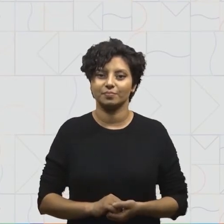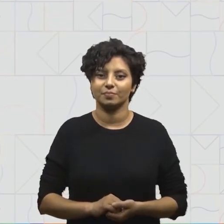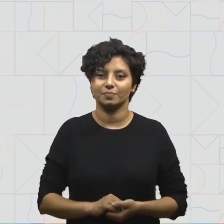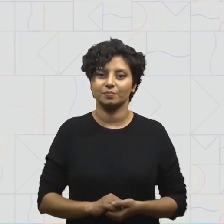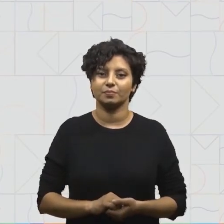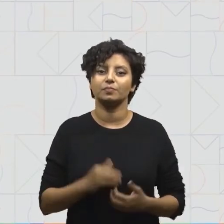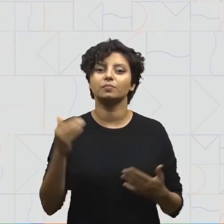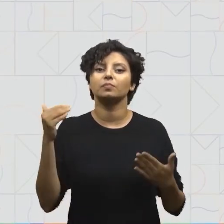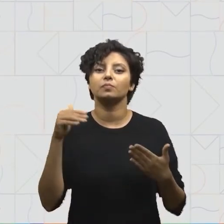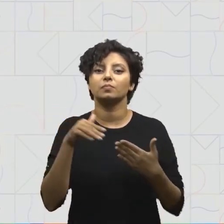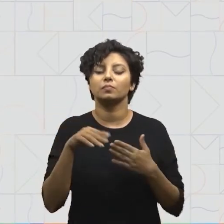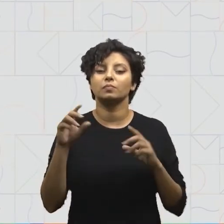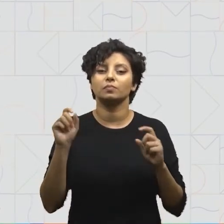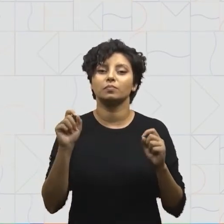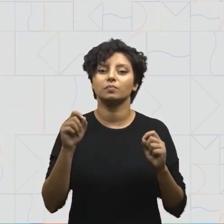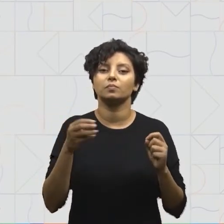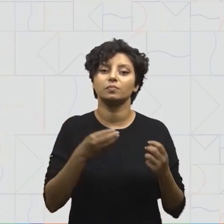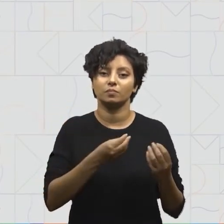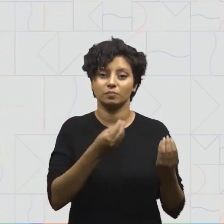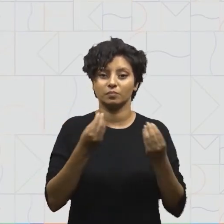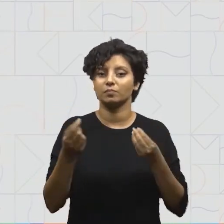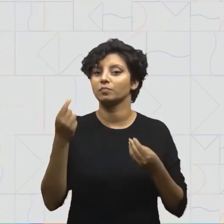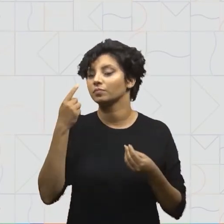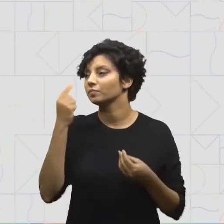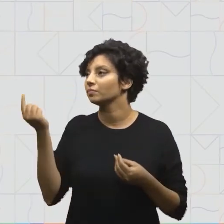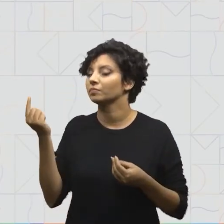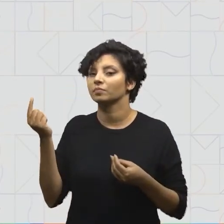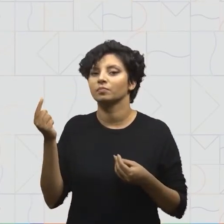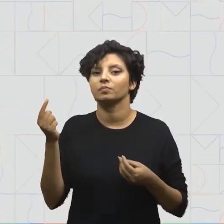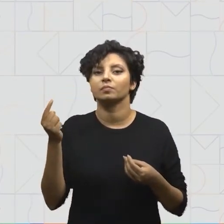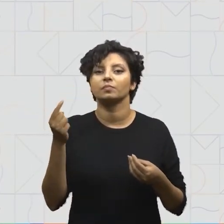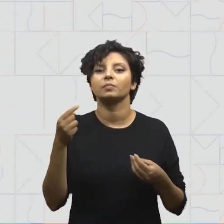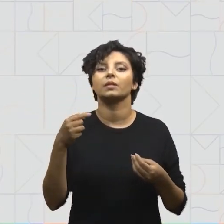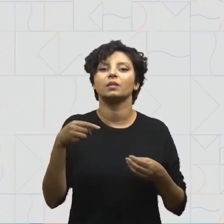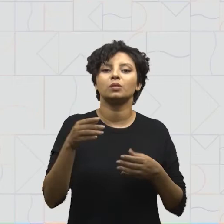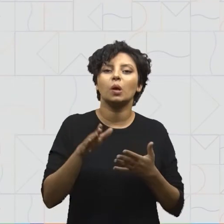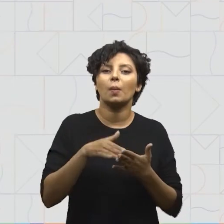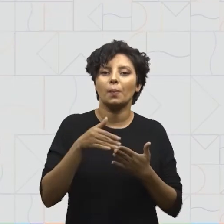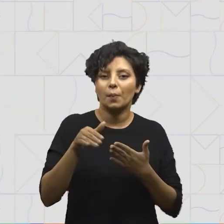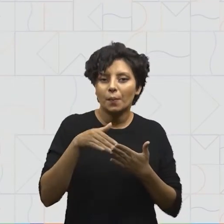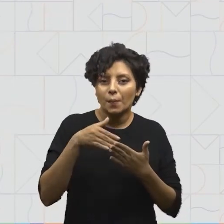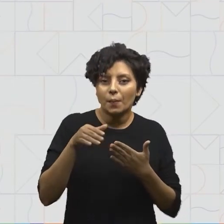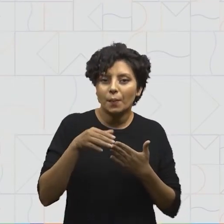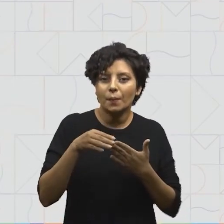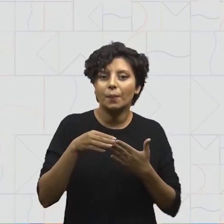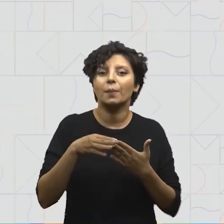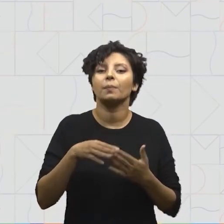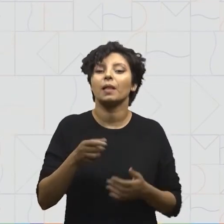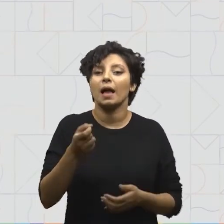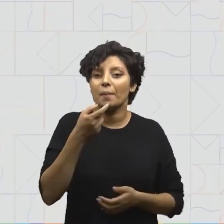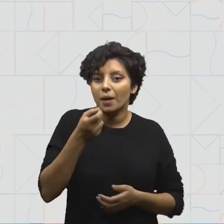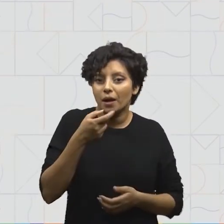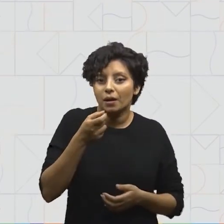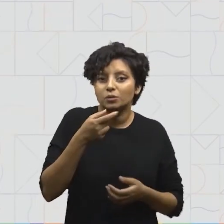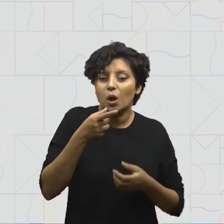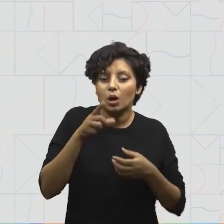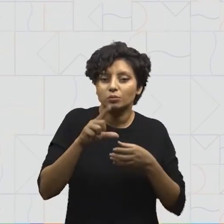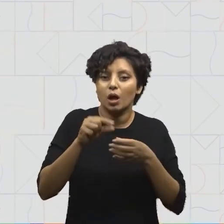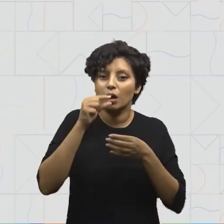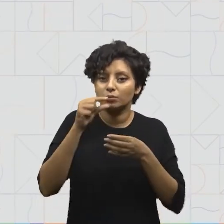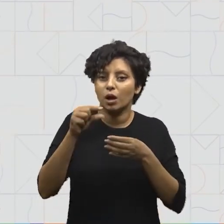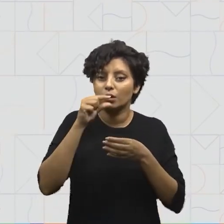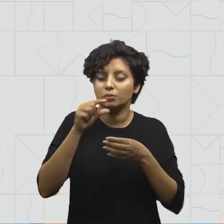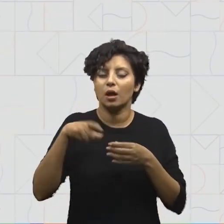E por último, eu trouxe esse saquinho de amêndoas. E eu estimo que ele tenha 70